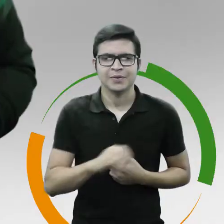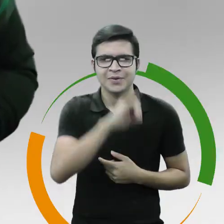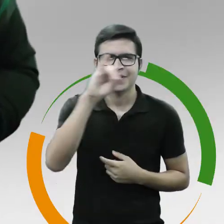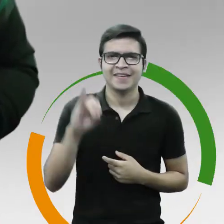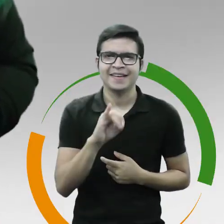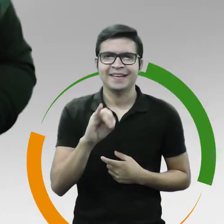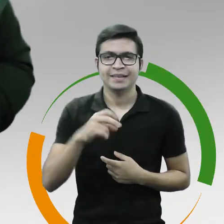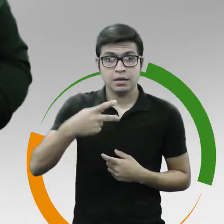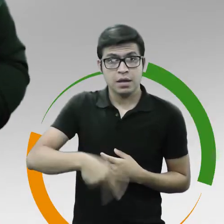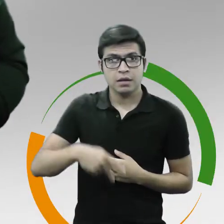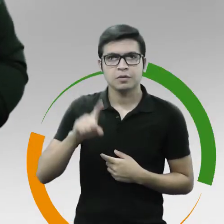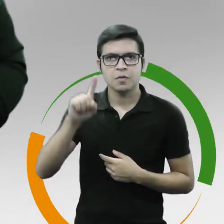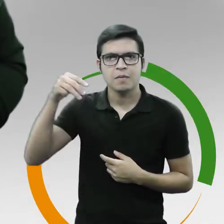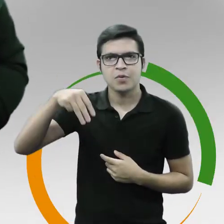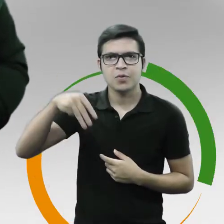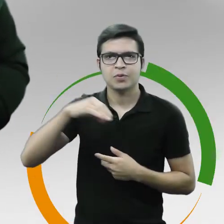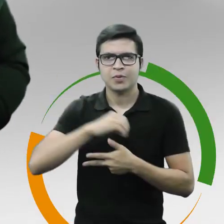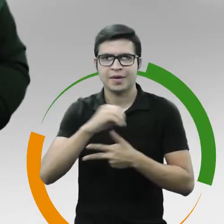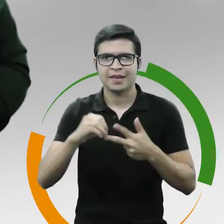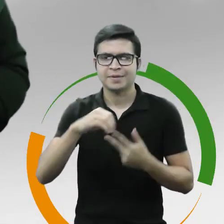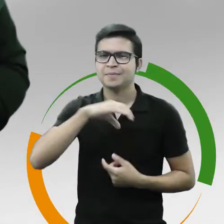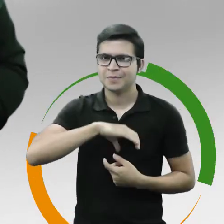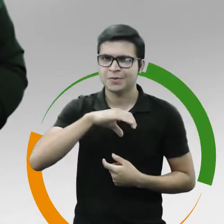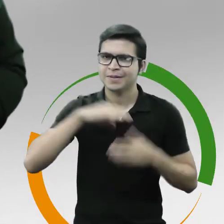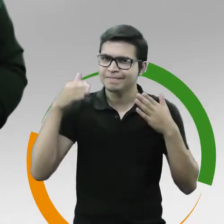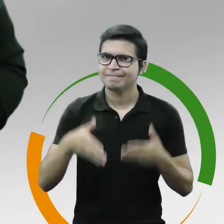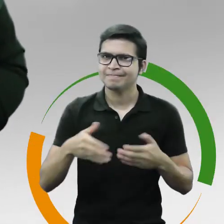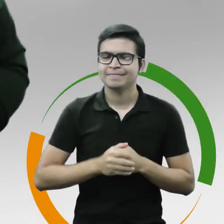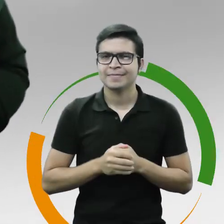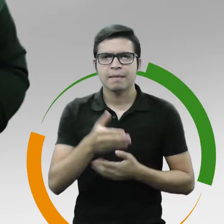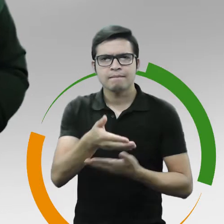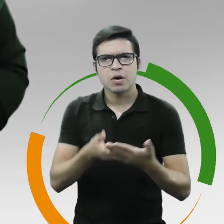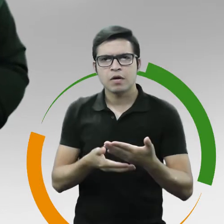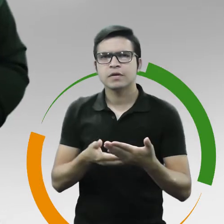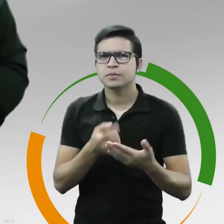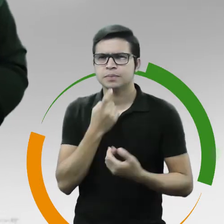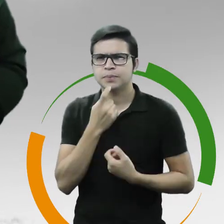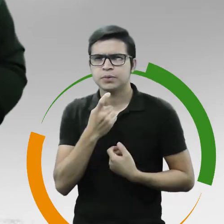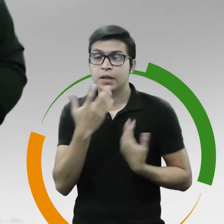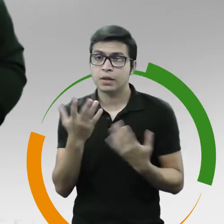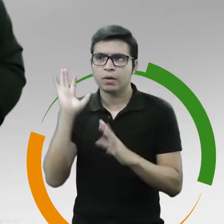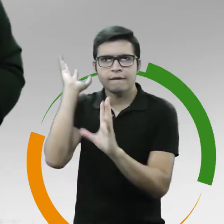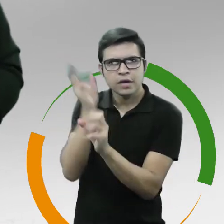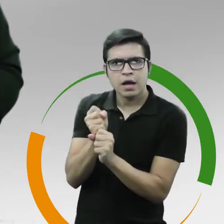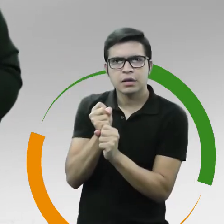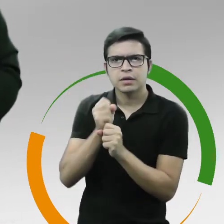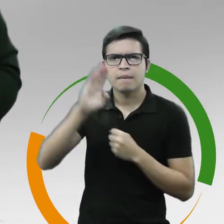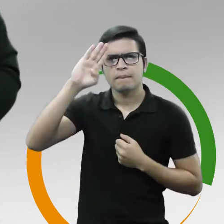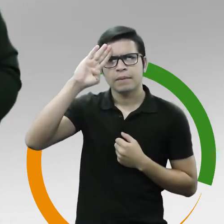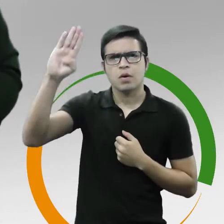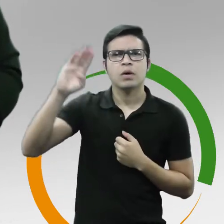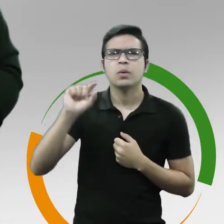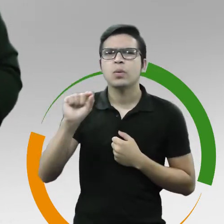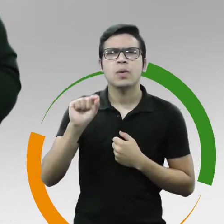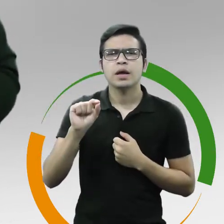Olá, este é o Minuto Enem de Língua Portuguesa. A prova de linguagem se aproxima, então, na hora de revisar, dê prioridade aos